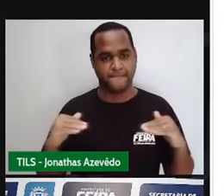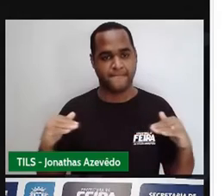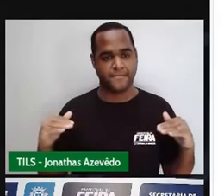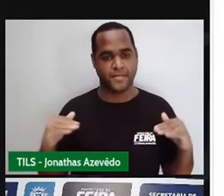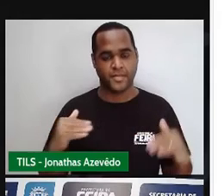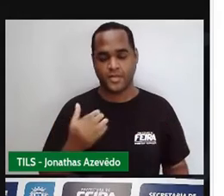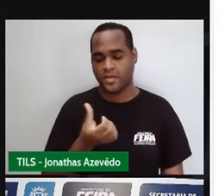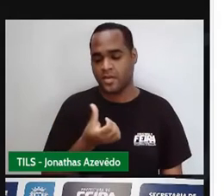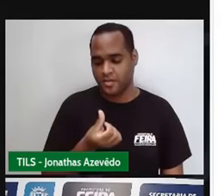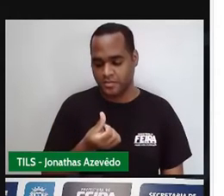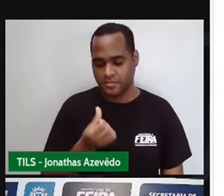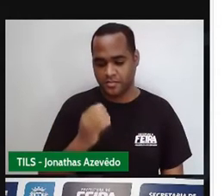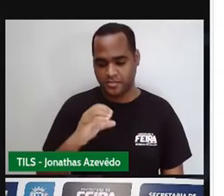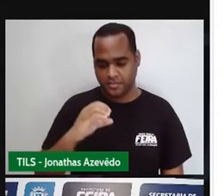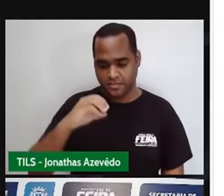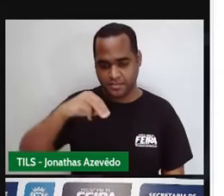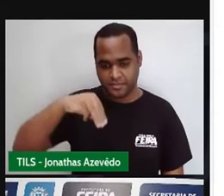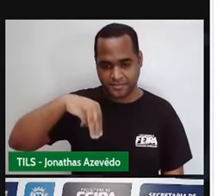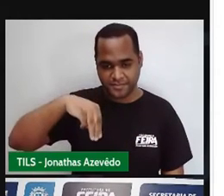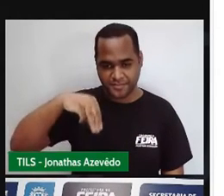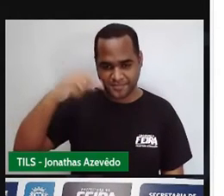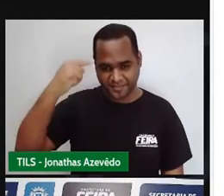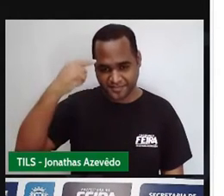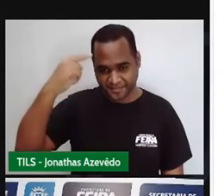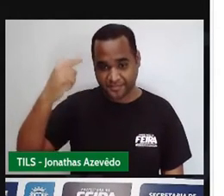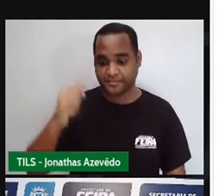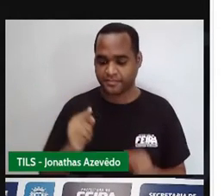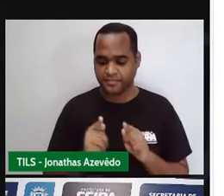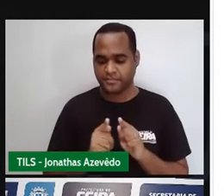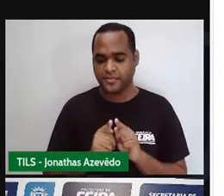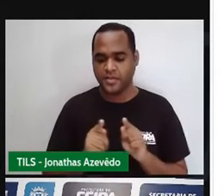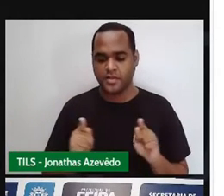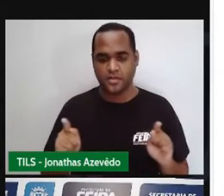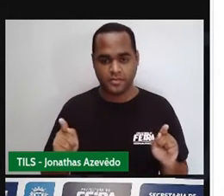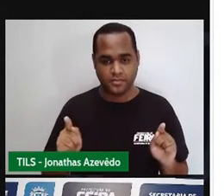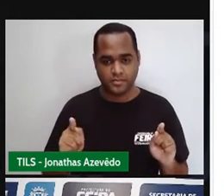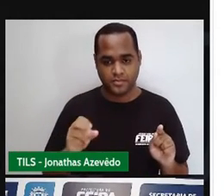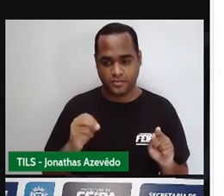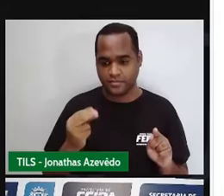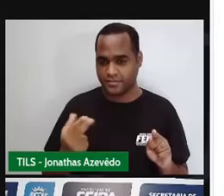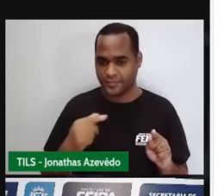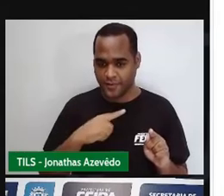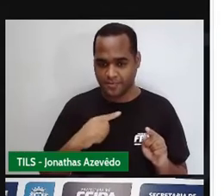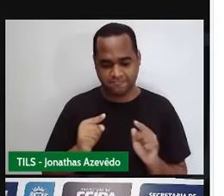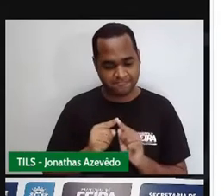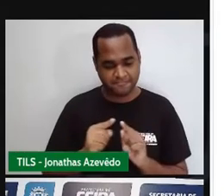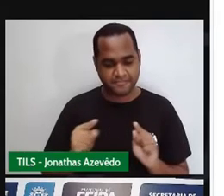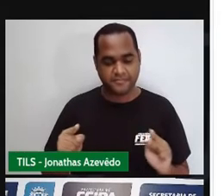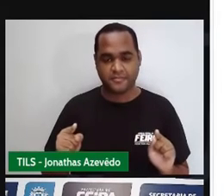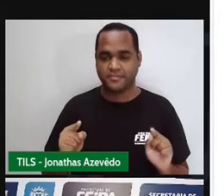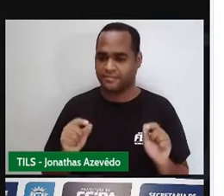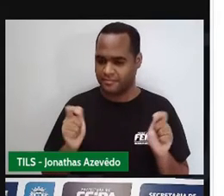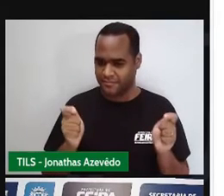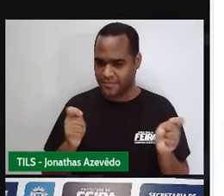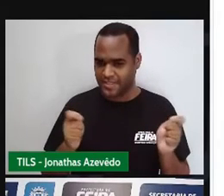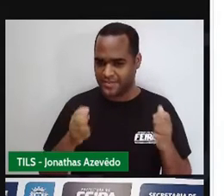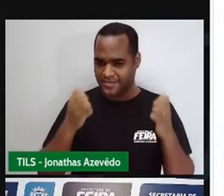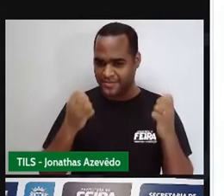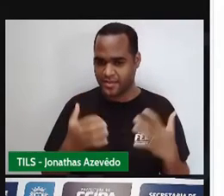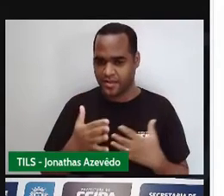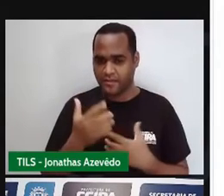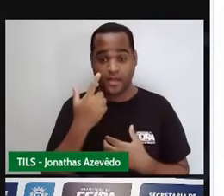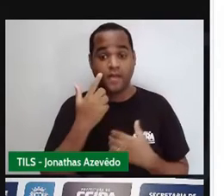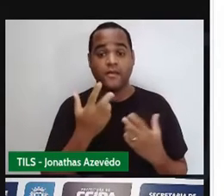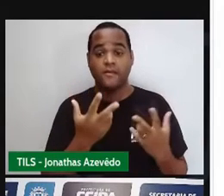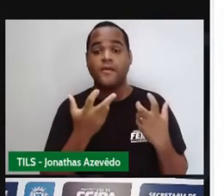medindo 6, que é o chamado comprimento ou base. Tanto faz, né? E se você olha